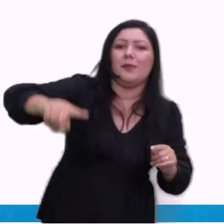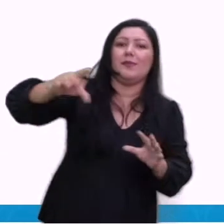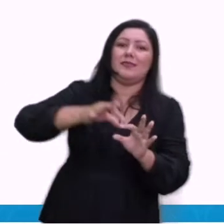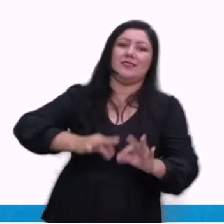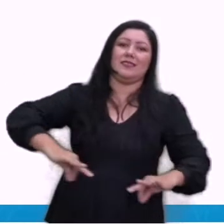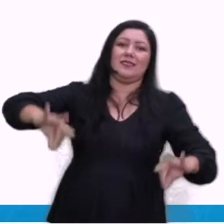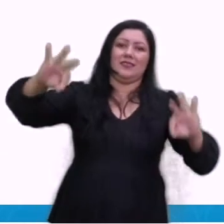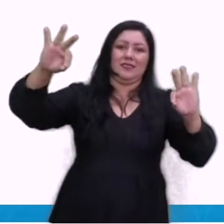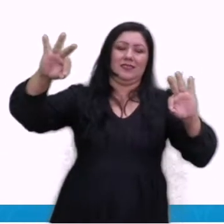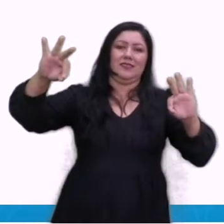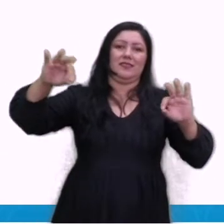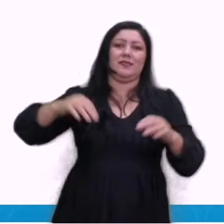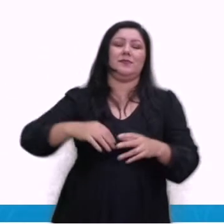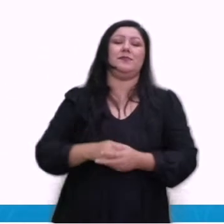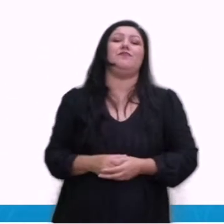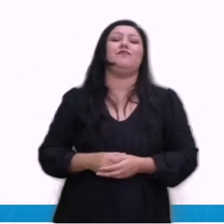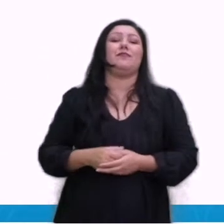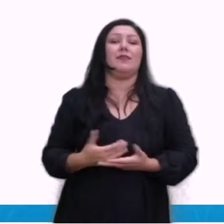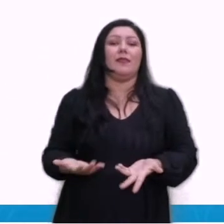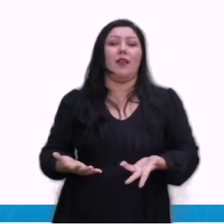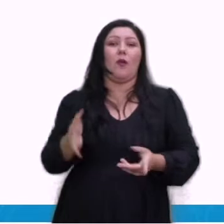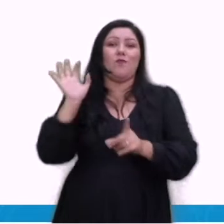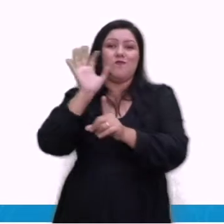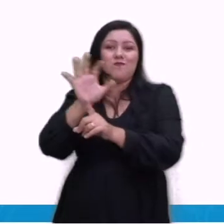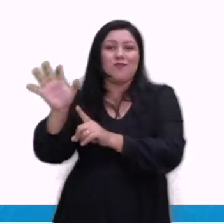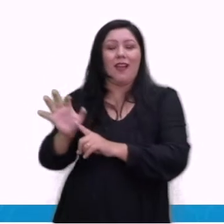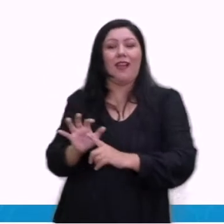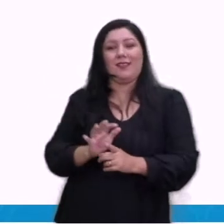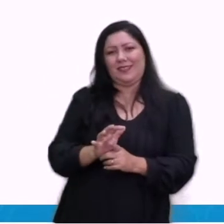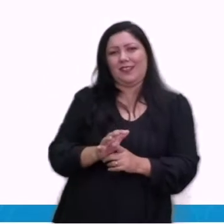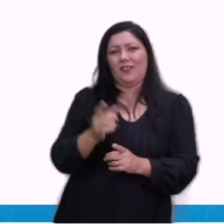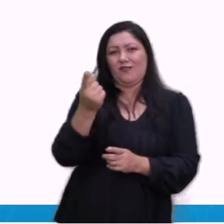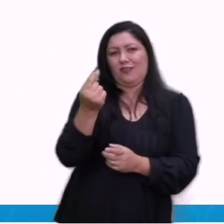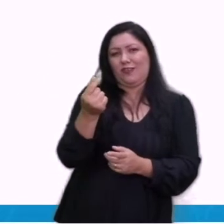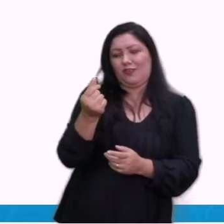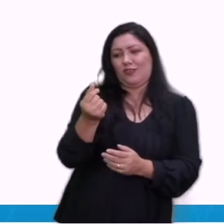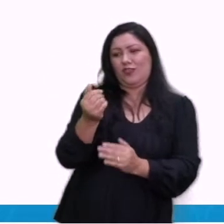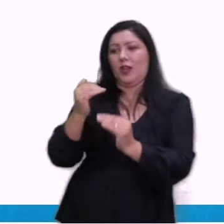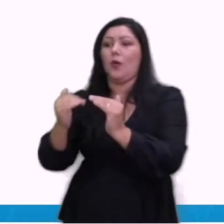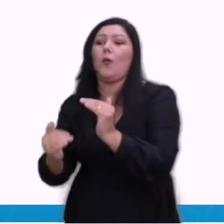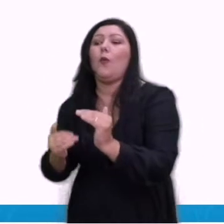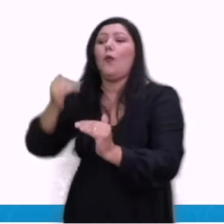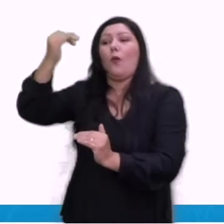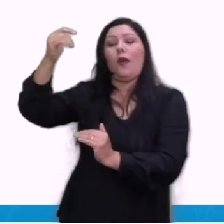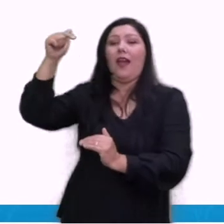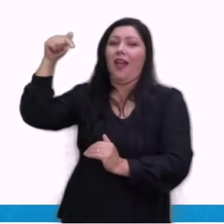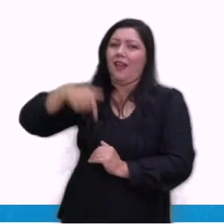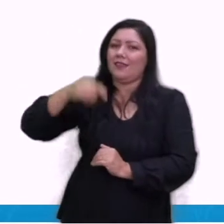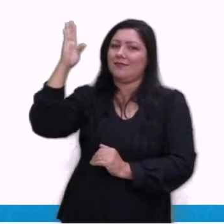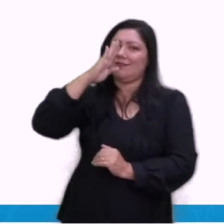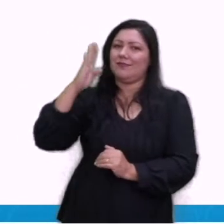essa interferência econômica, essa subida de preço também chegaria aos produtos aqui no Brasil.